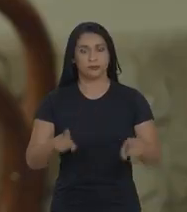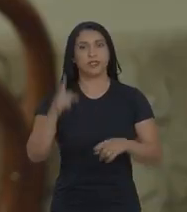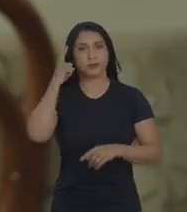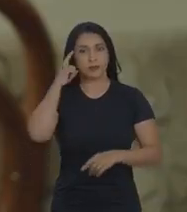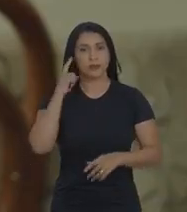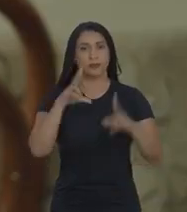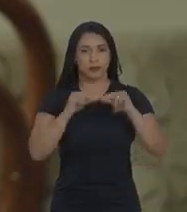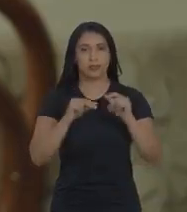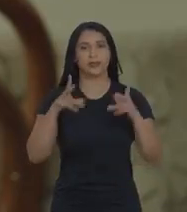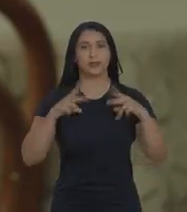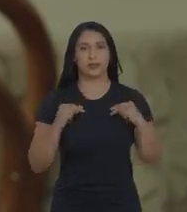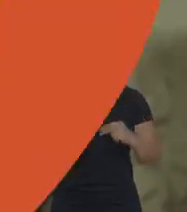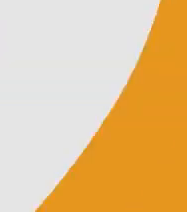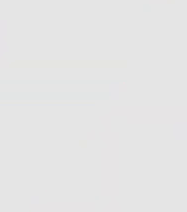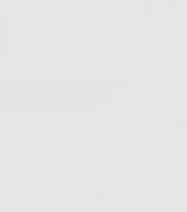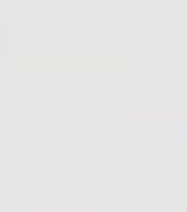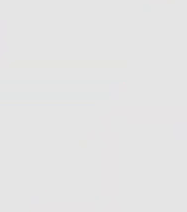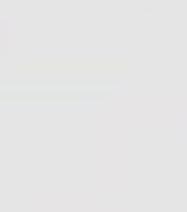eu acho que Brasília merece.